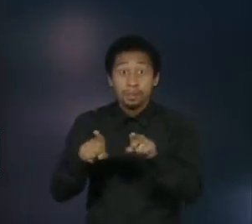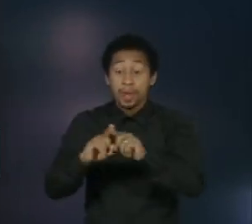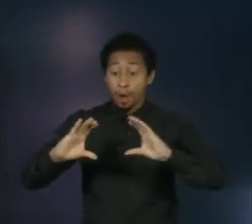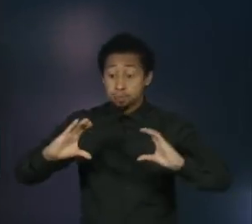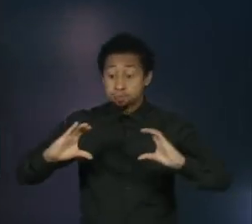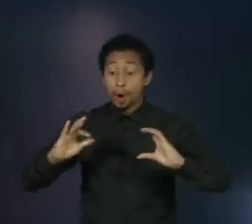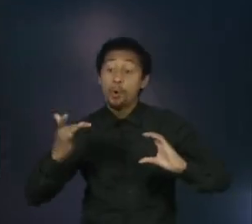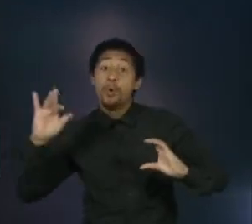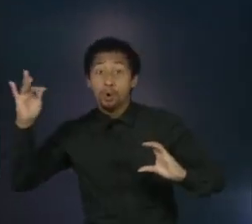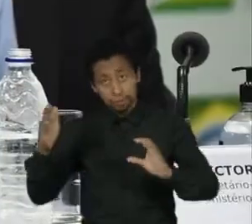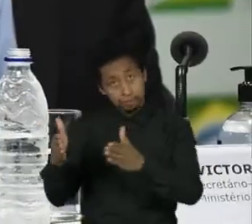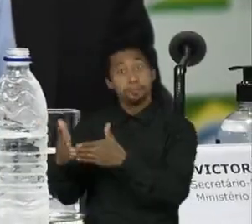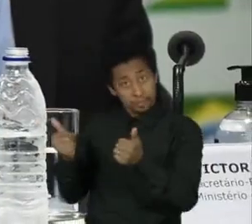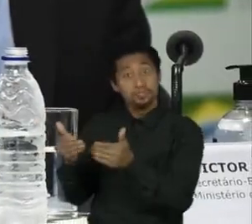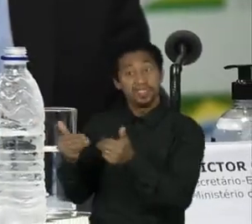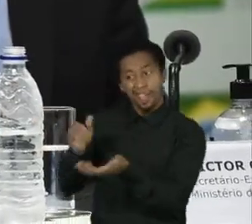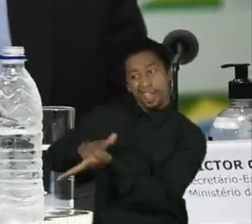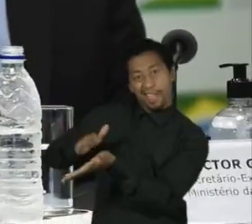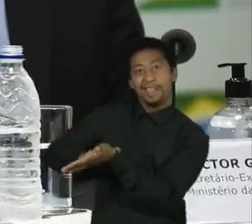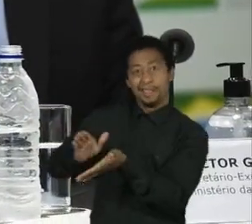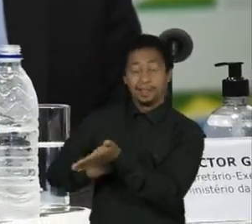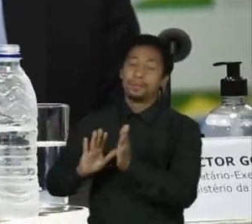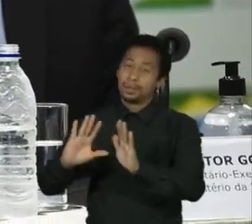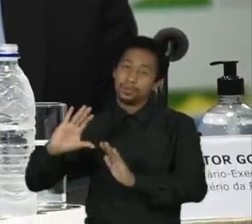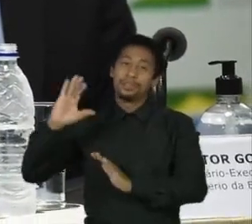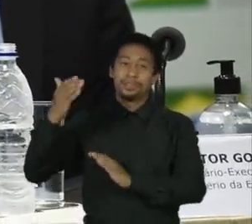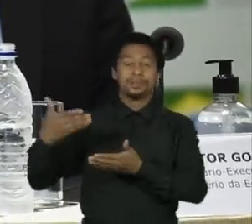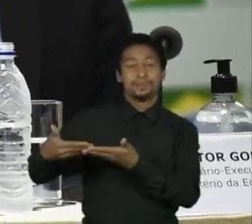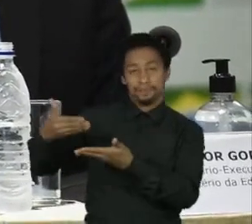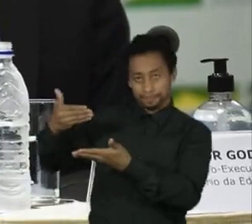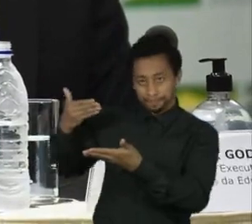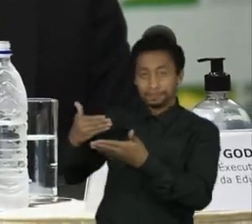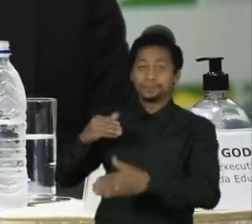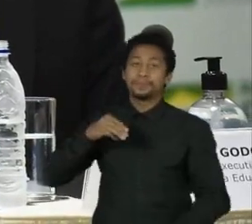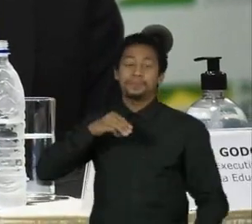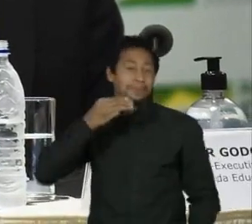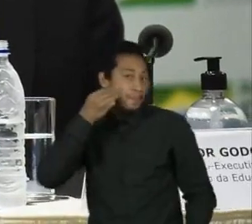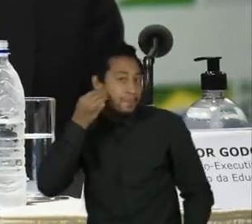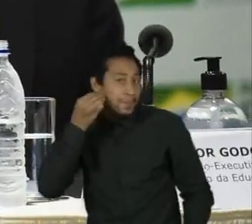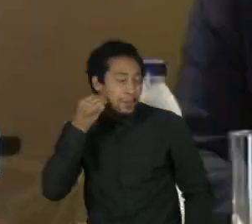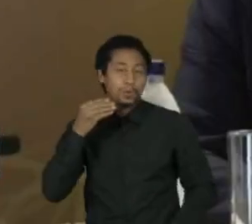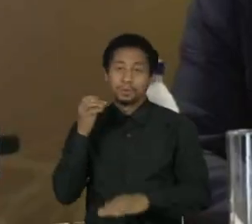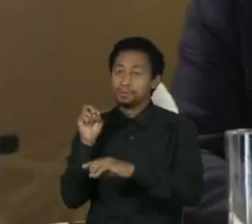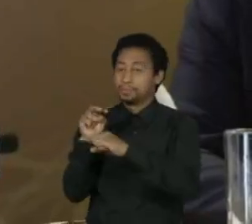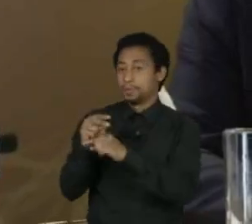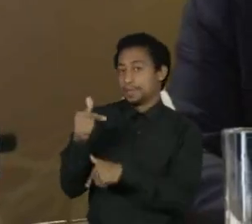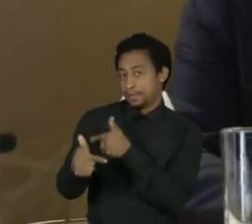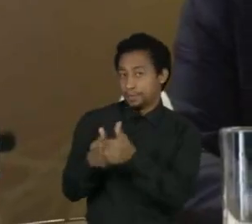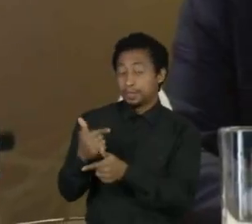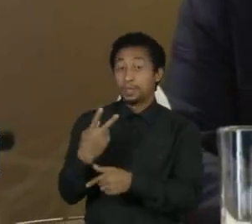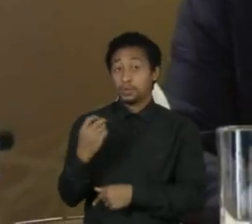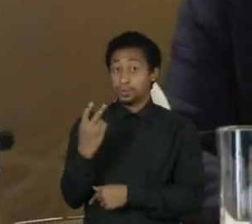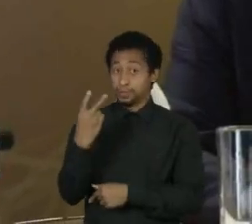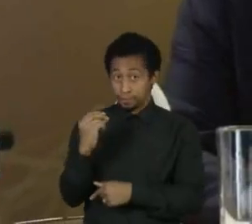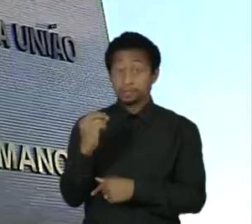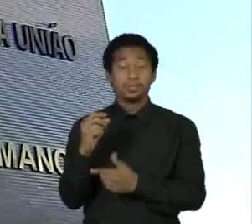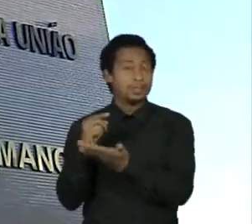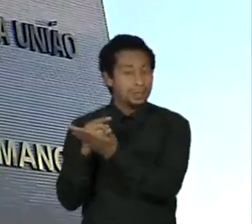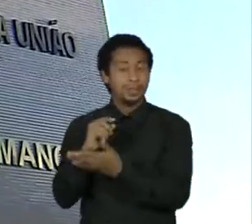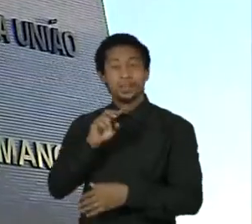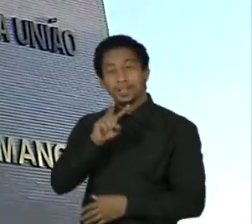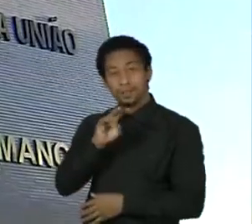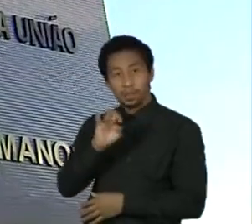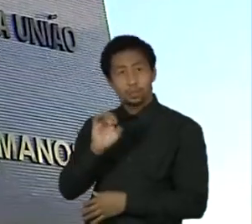executivo do MEC desde a nomeação de Milton Ribeiro, em 2020. Antes, ele fez carreira como Auditor Federal de Finanças e